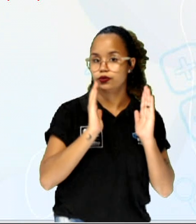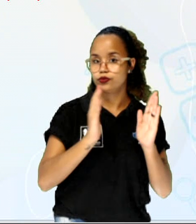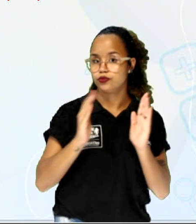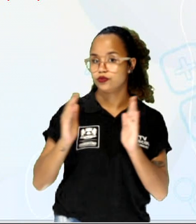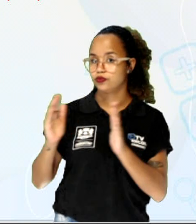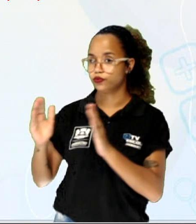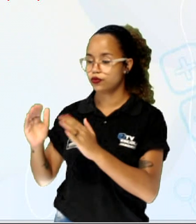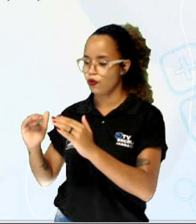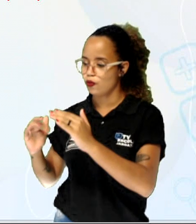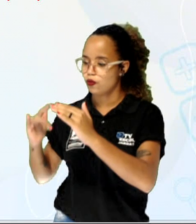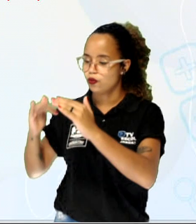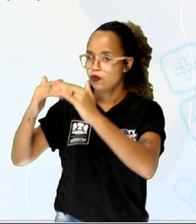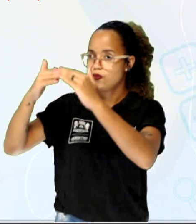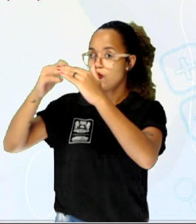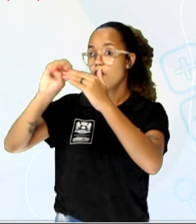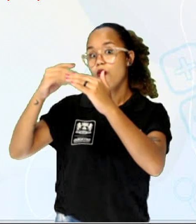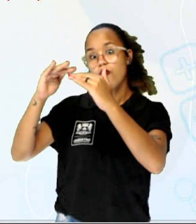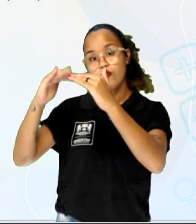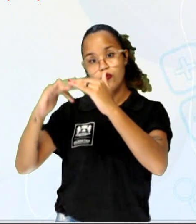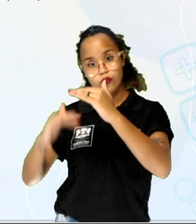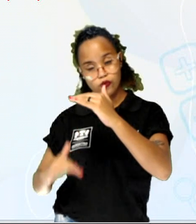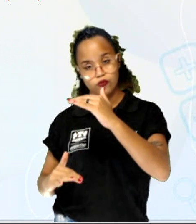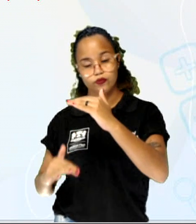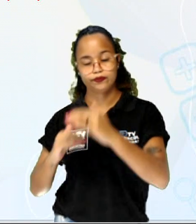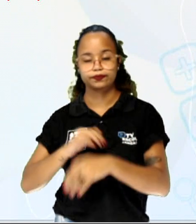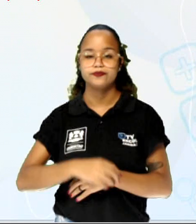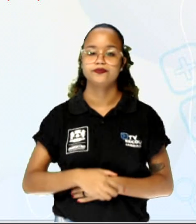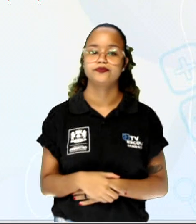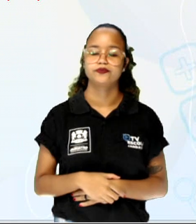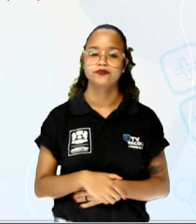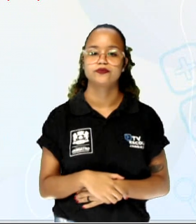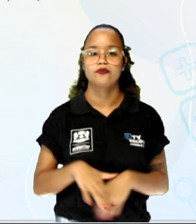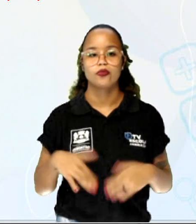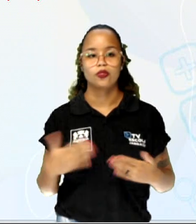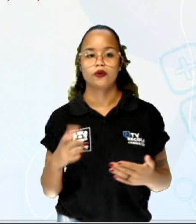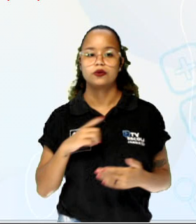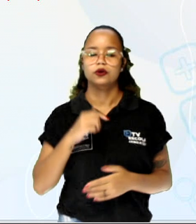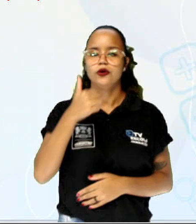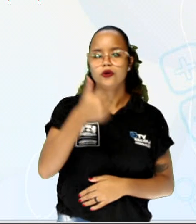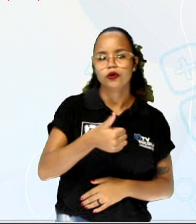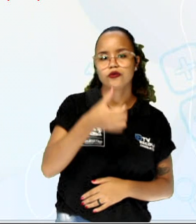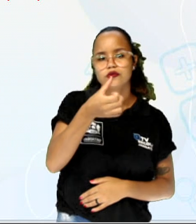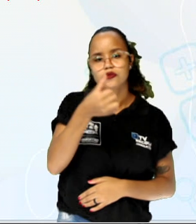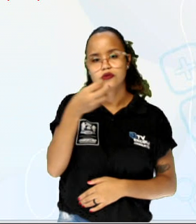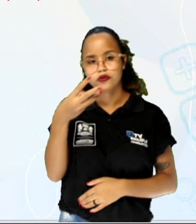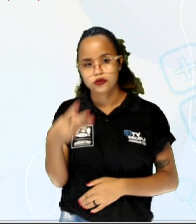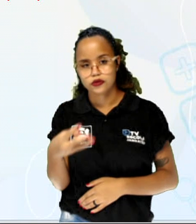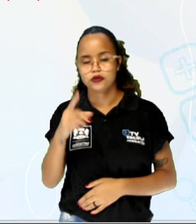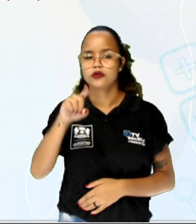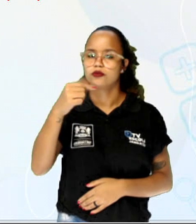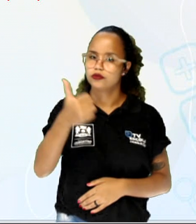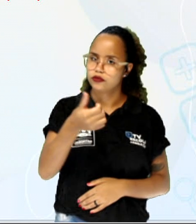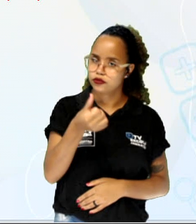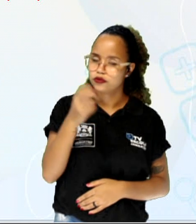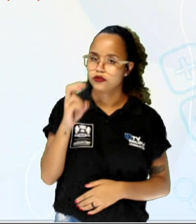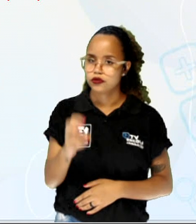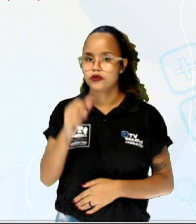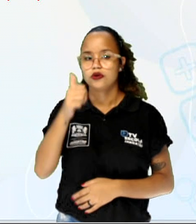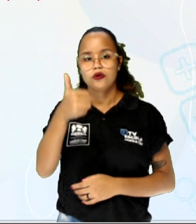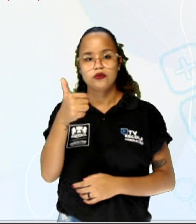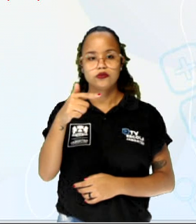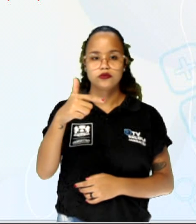crescente ou decrescente. Eu escolhi aí em ordem crescente, né? Então eu botei 1,63m, depois 1,65m, 1